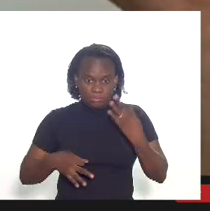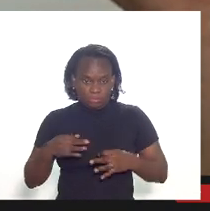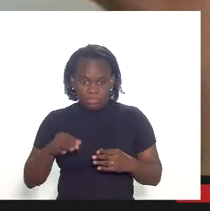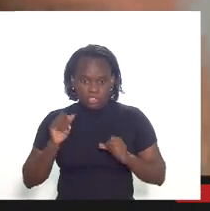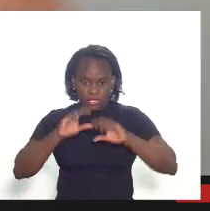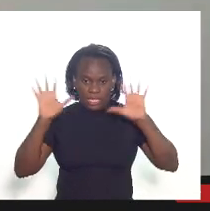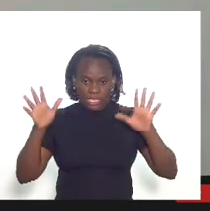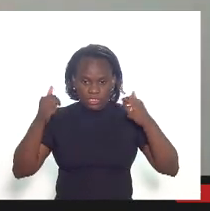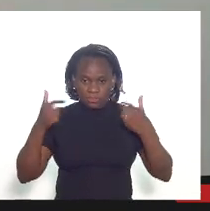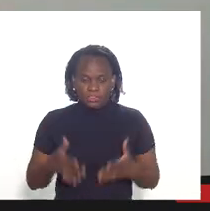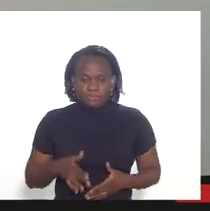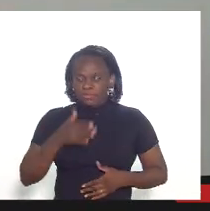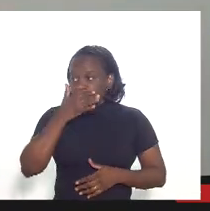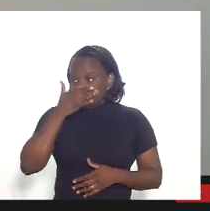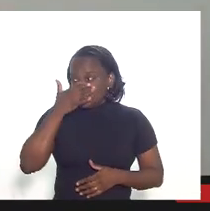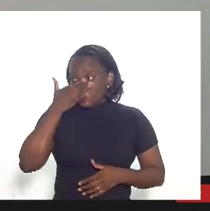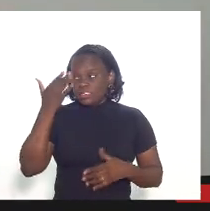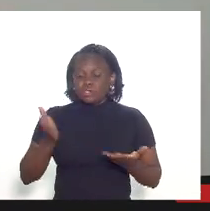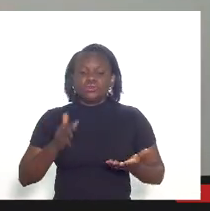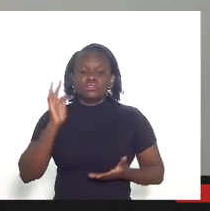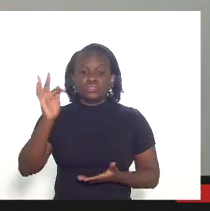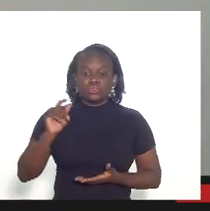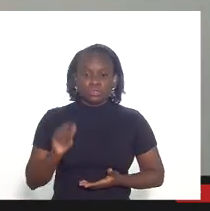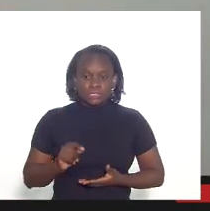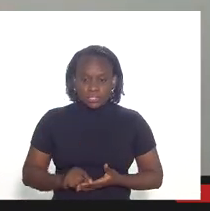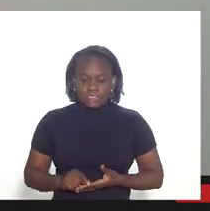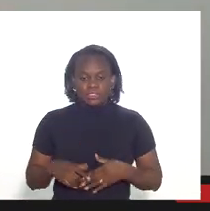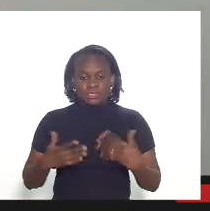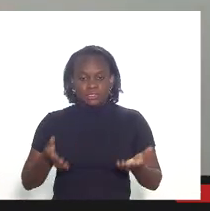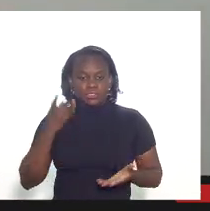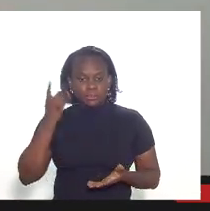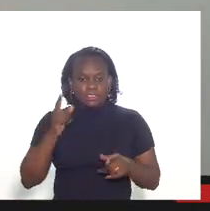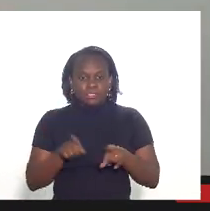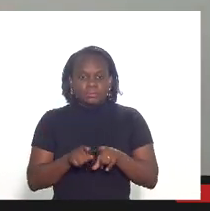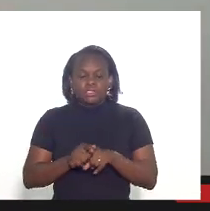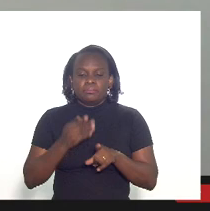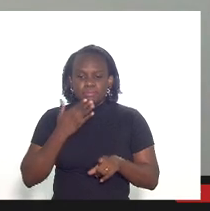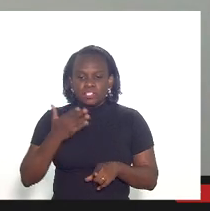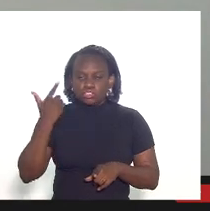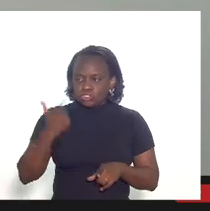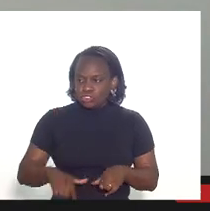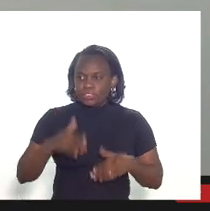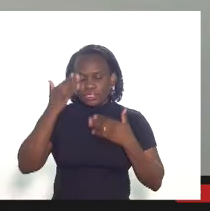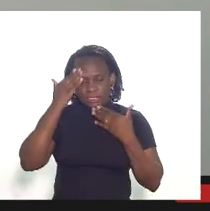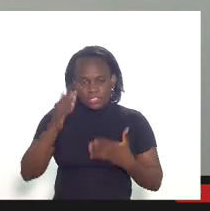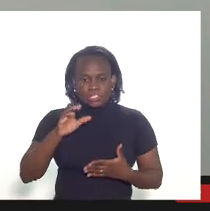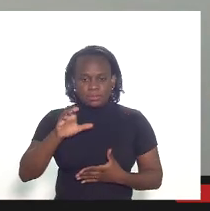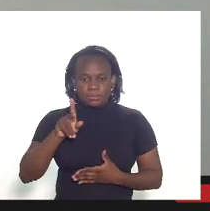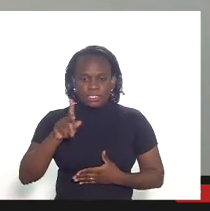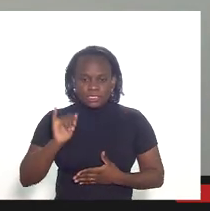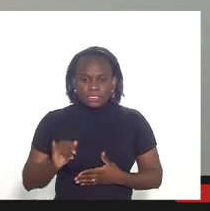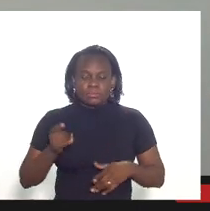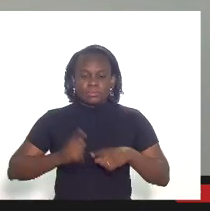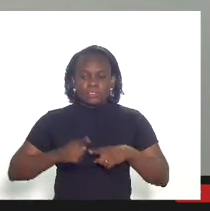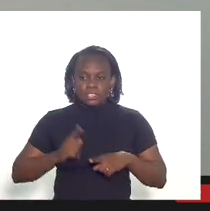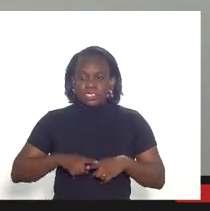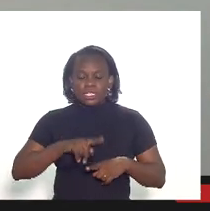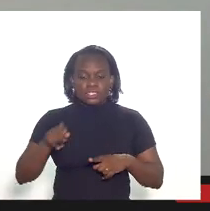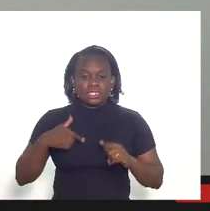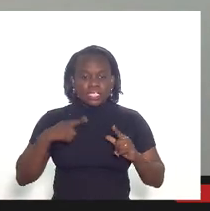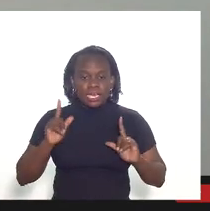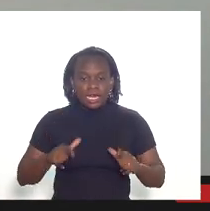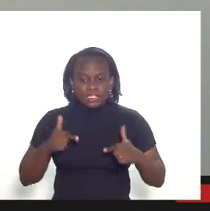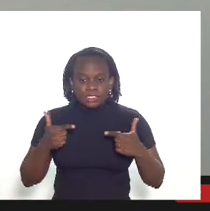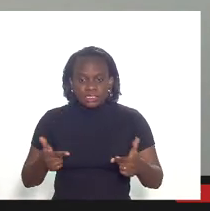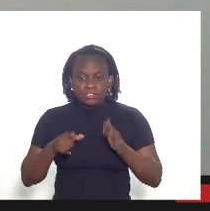tá quanto ao futuro e aí deputados eu também peço assim de novo assim agradeço a CPI porque nós temos uma ação